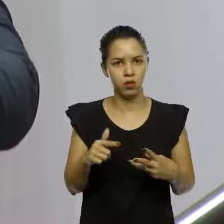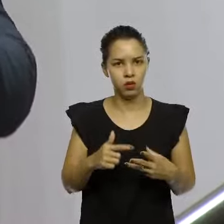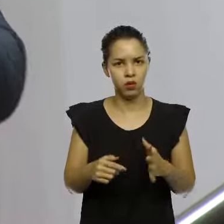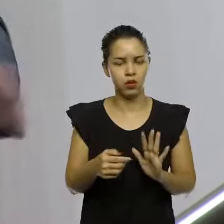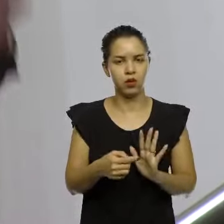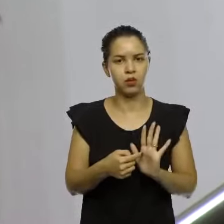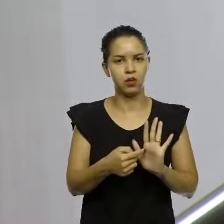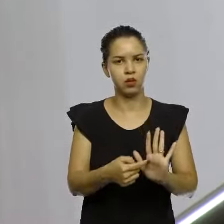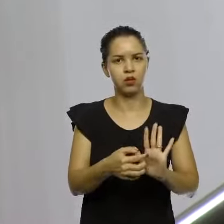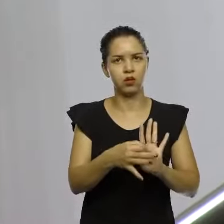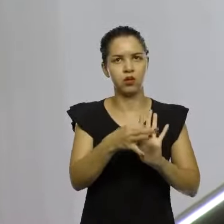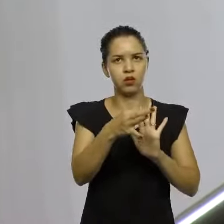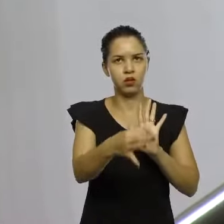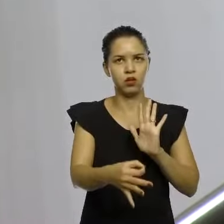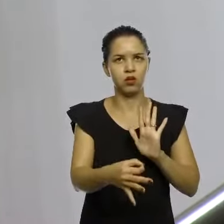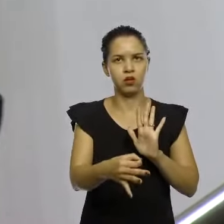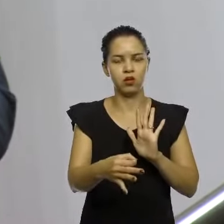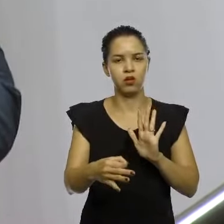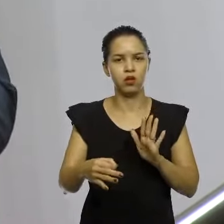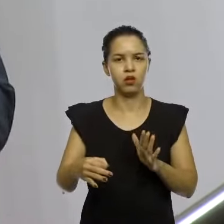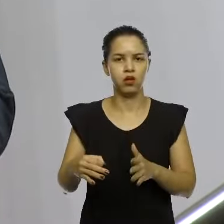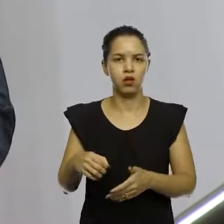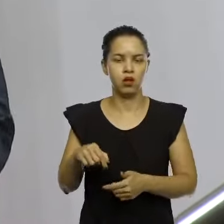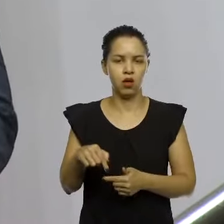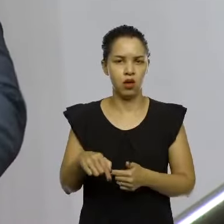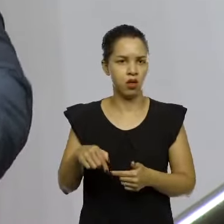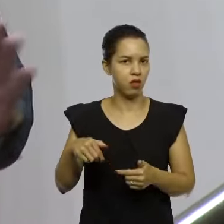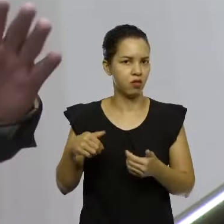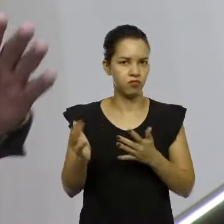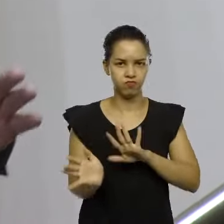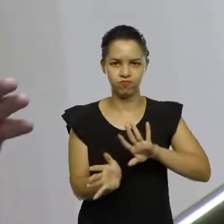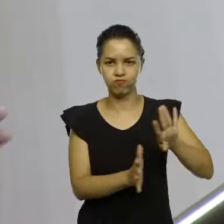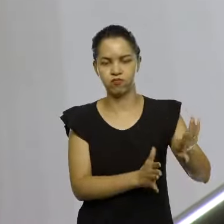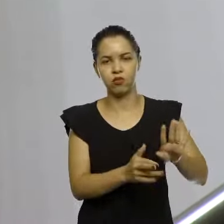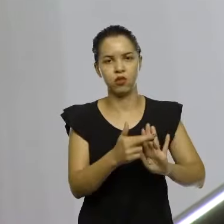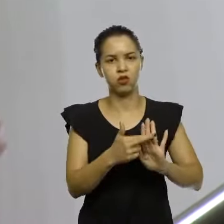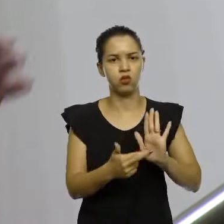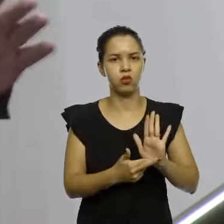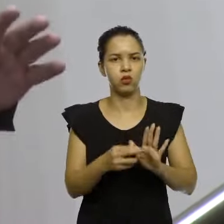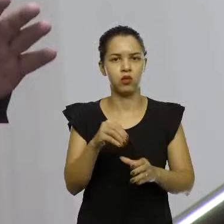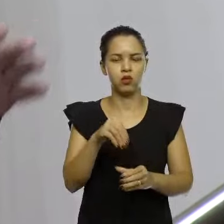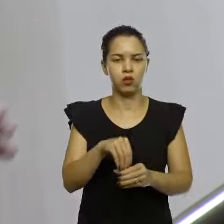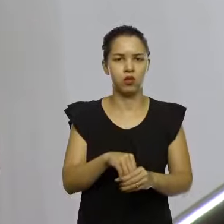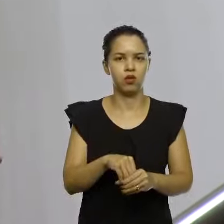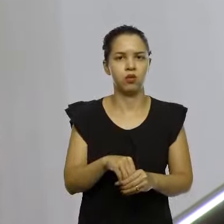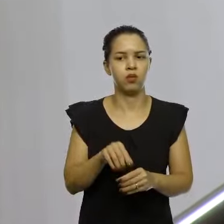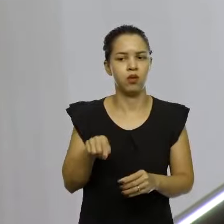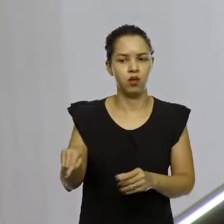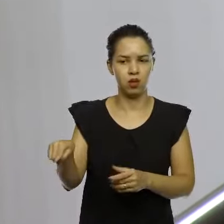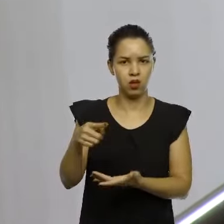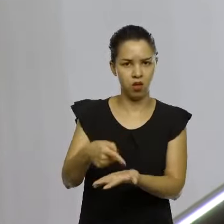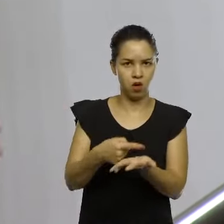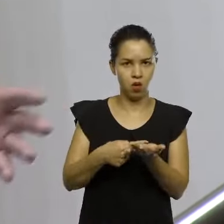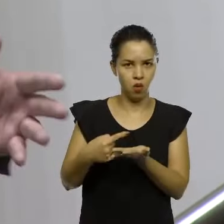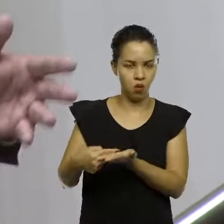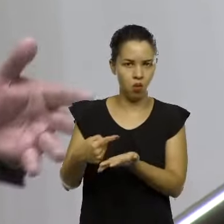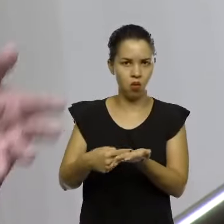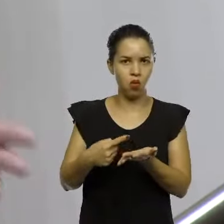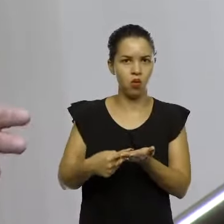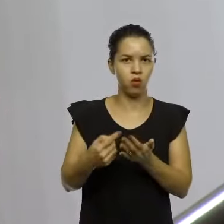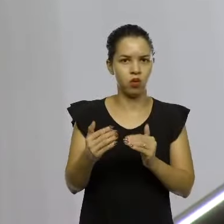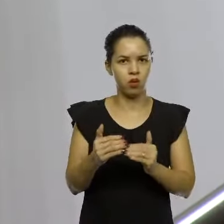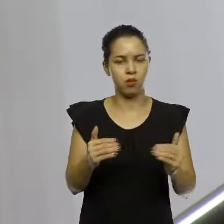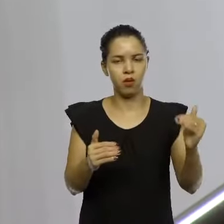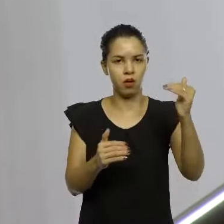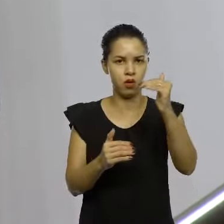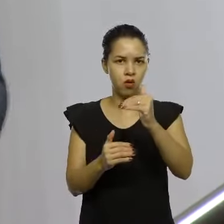já deu um chute no regimento interno. Mas, como se diz por aqui, o acordo é maior do que o regimento. E nem sempre o